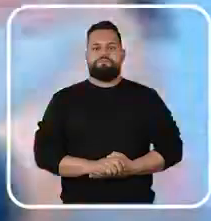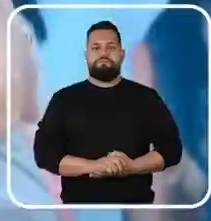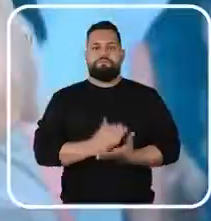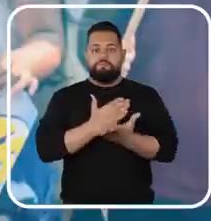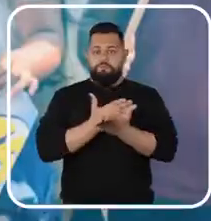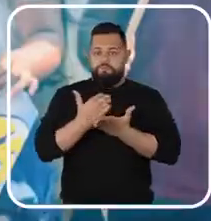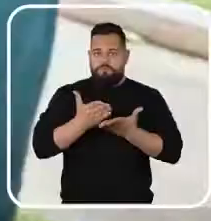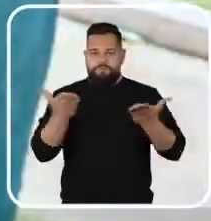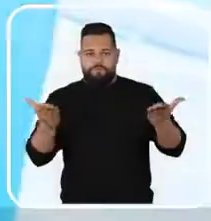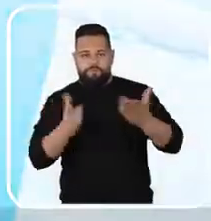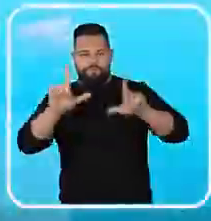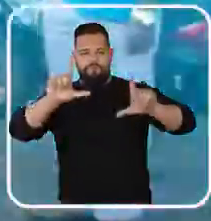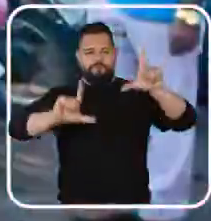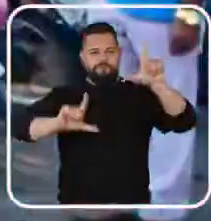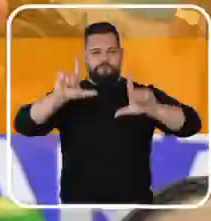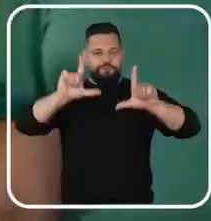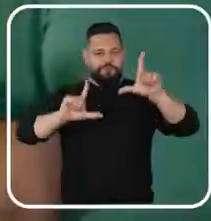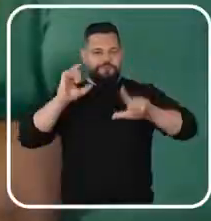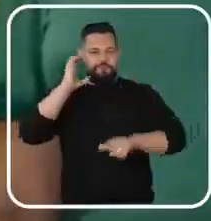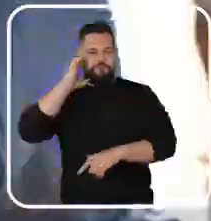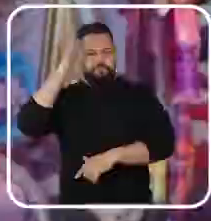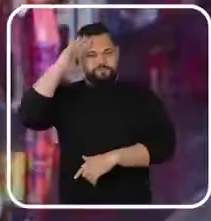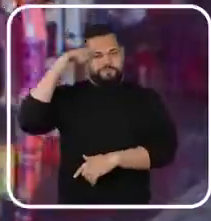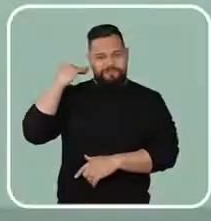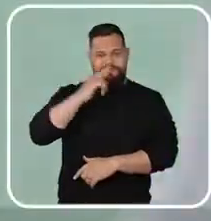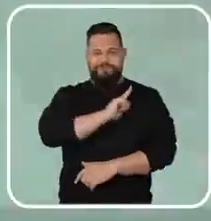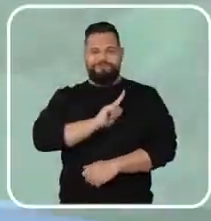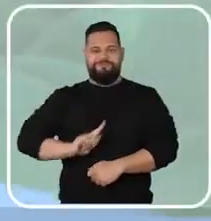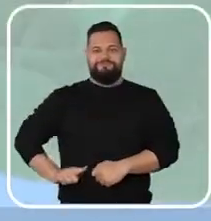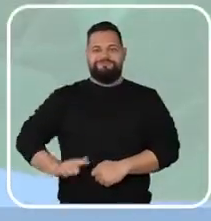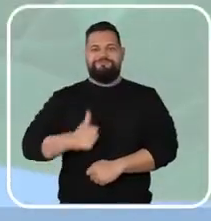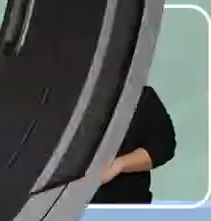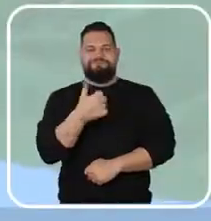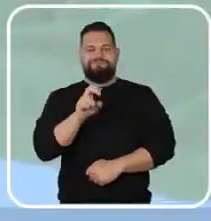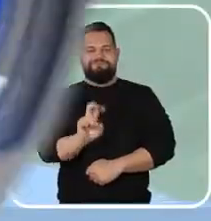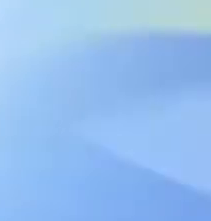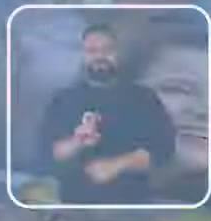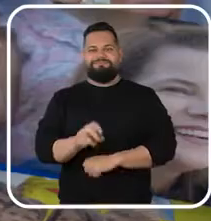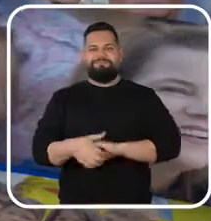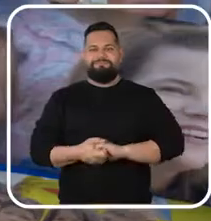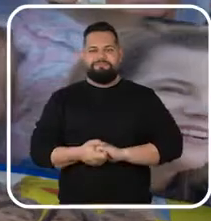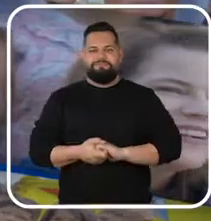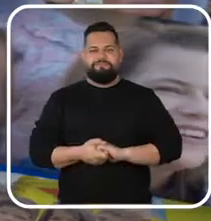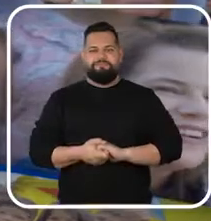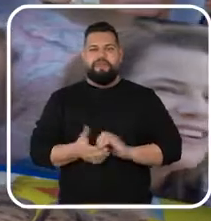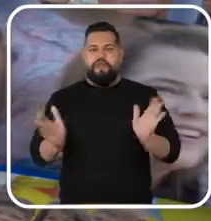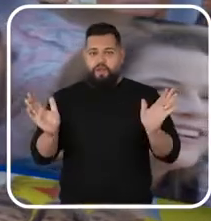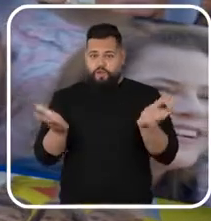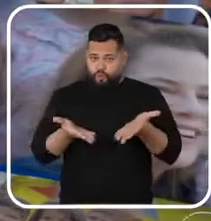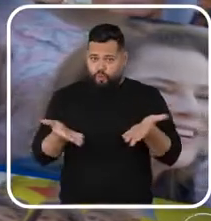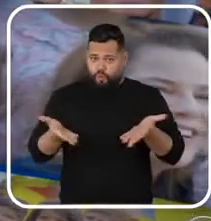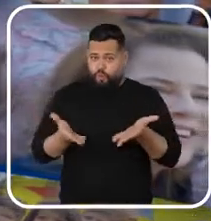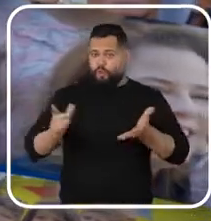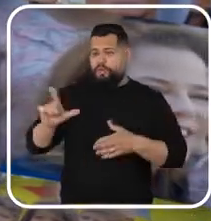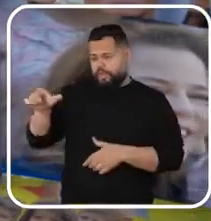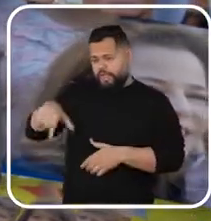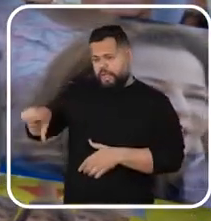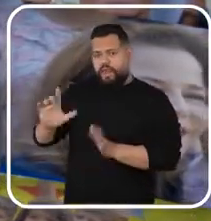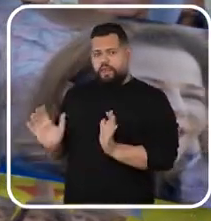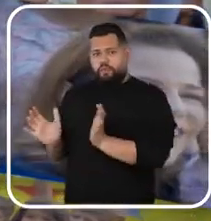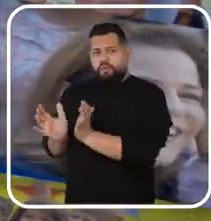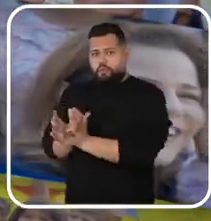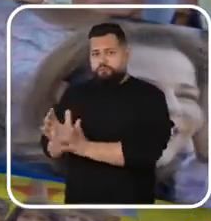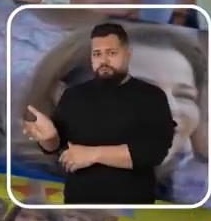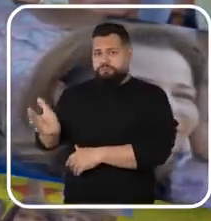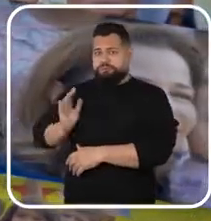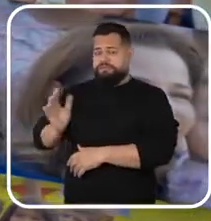Começa agora o programa Mara Governadora 15 Estamos enfrentando adversários ricos que